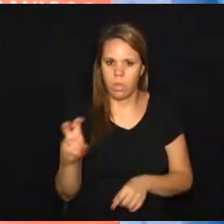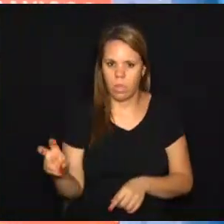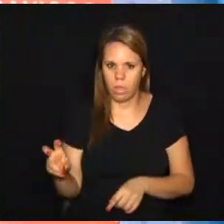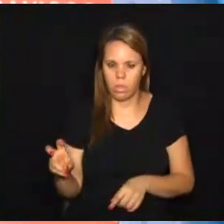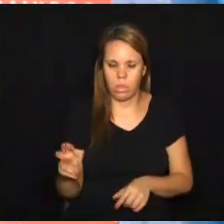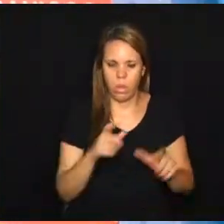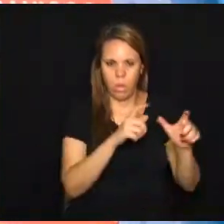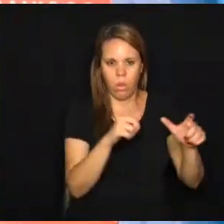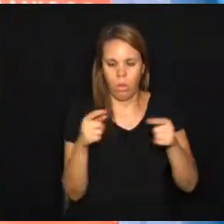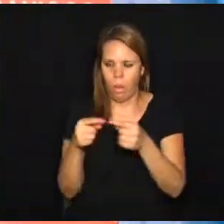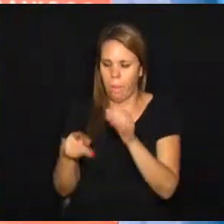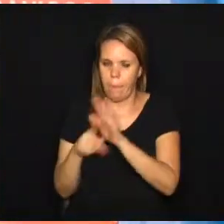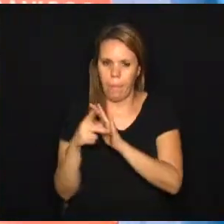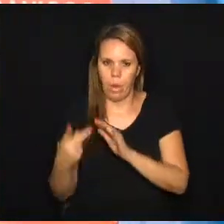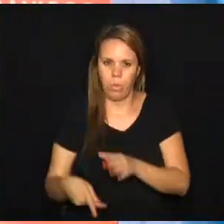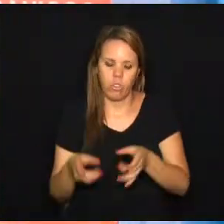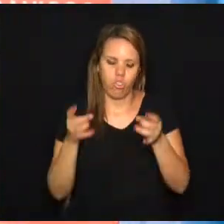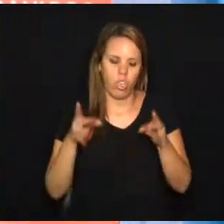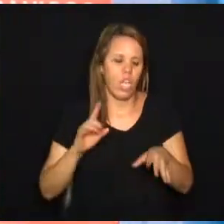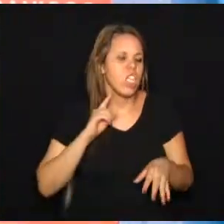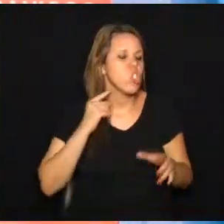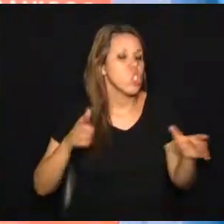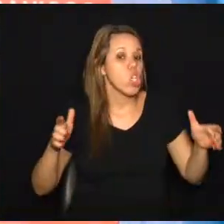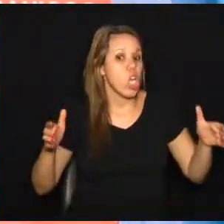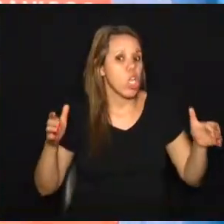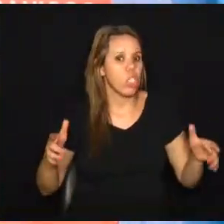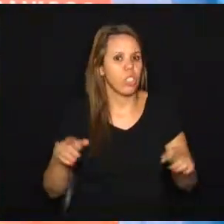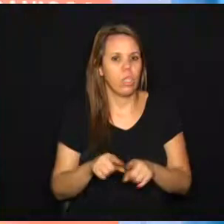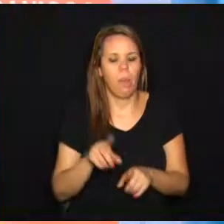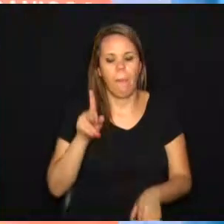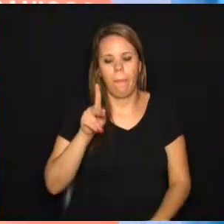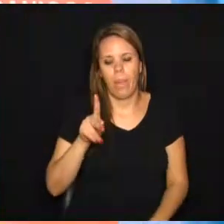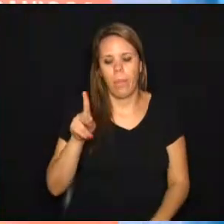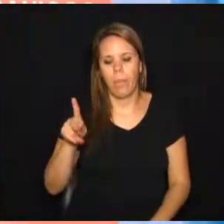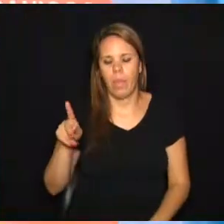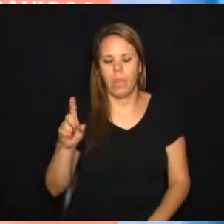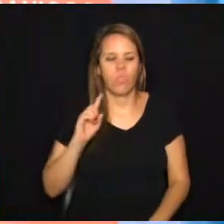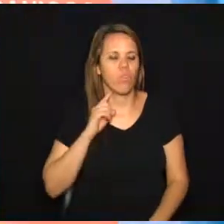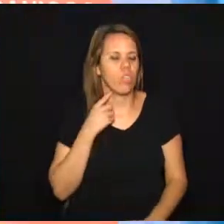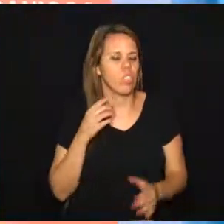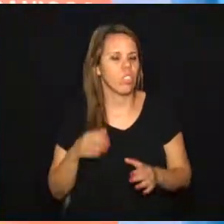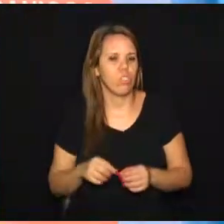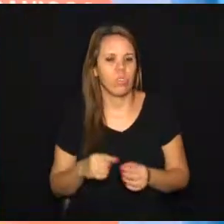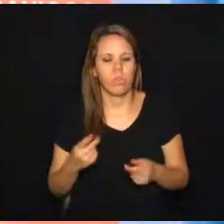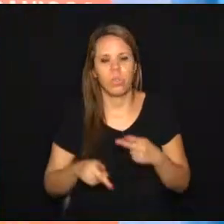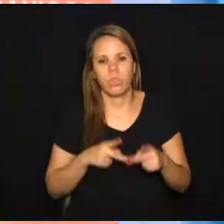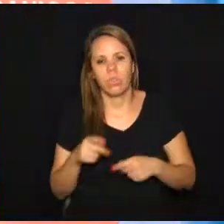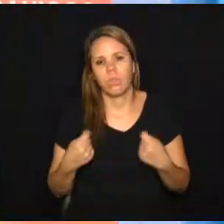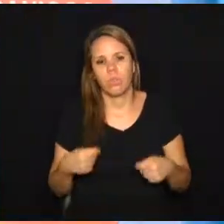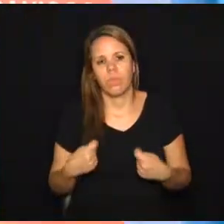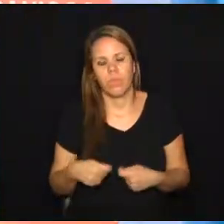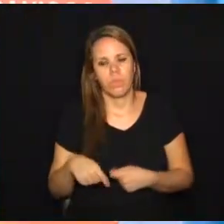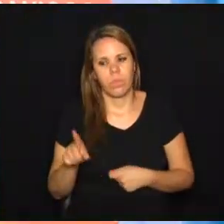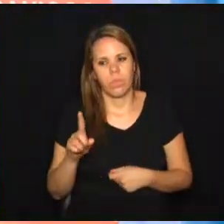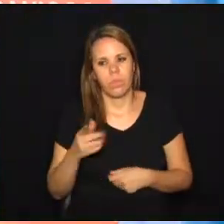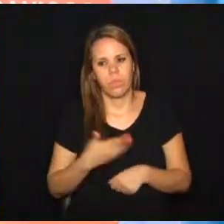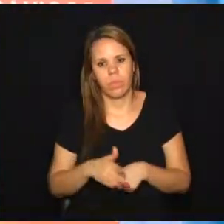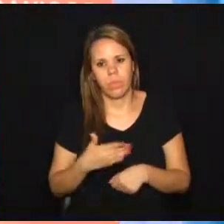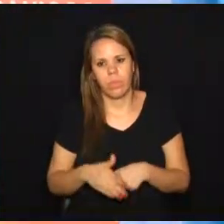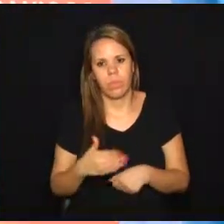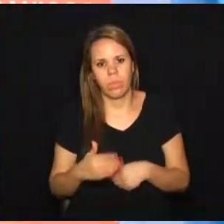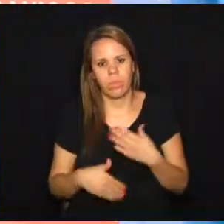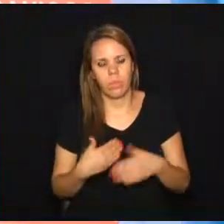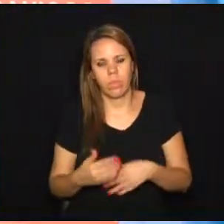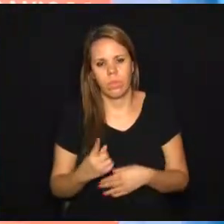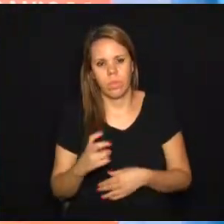ecopontos na cidade, num curto prazo, com a PPP do lixo, então as pessoas já precisam ir exercitando nesses